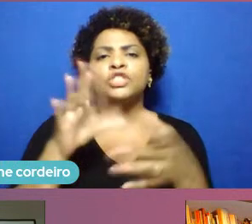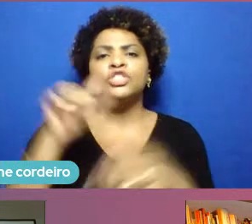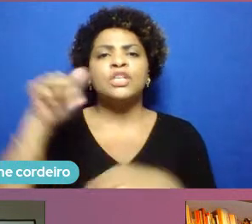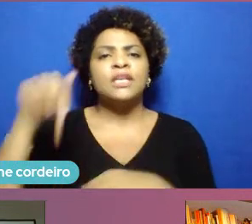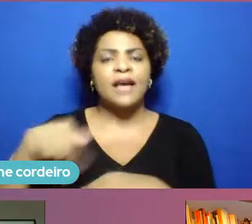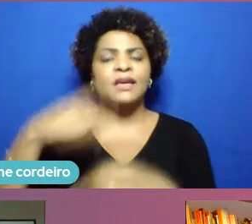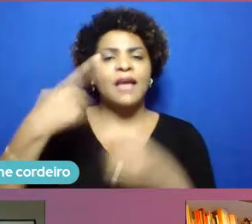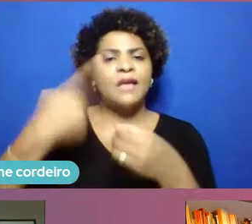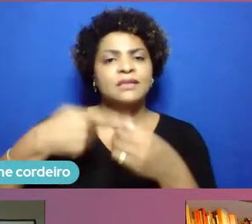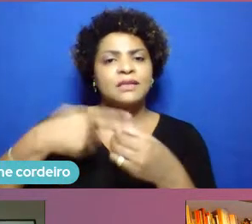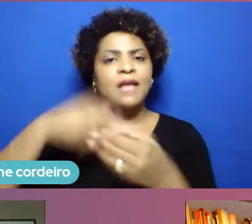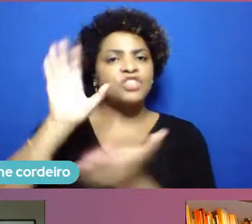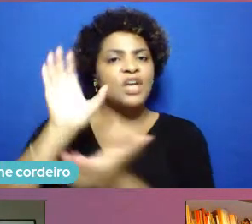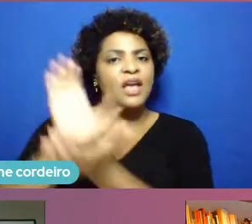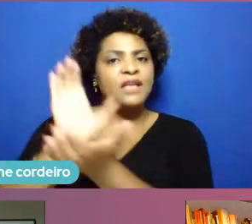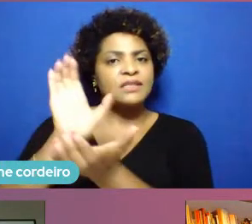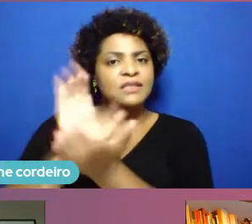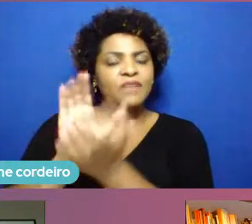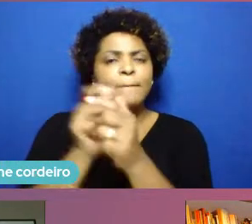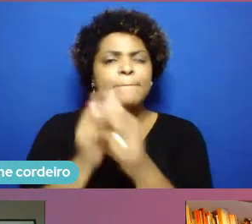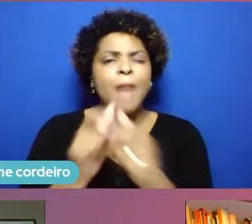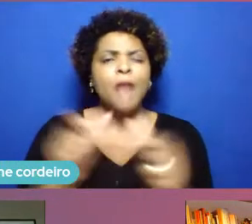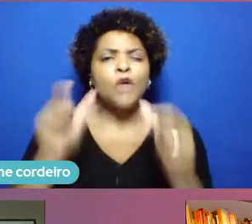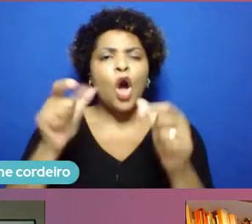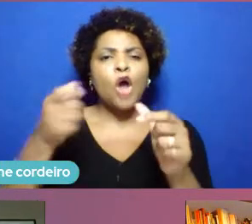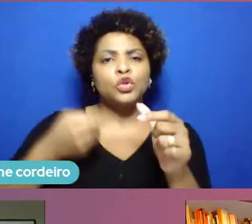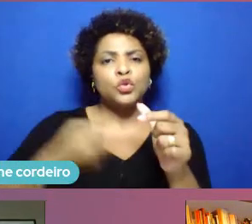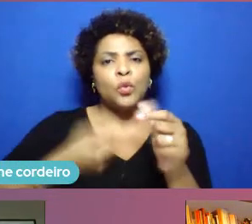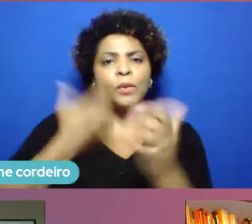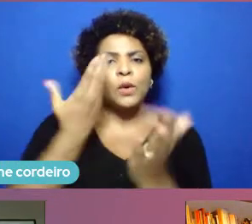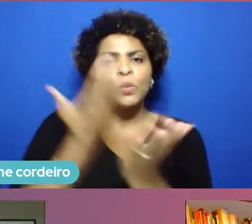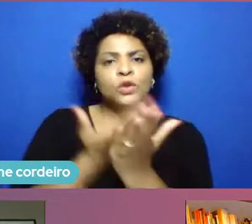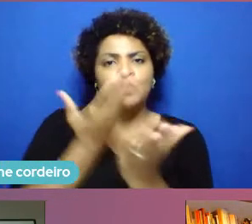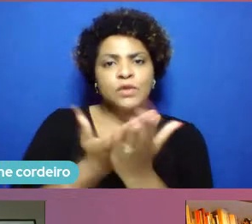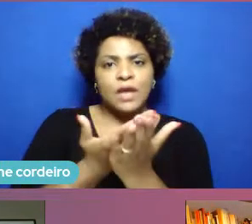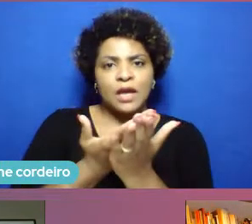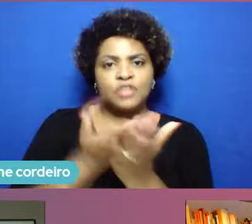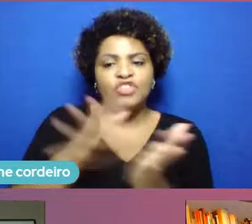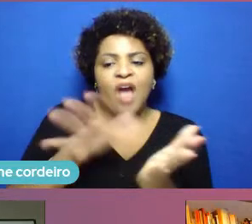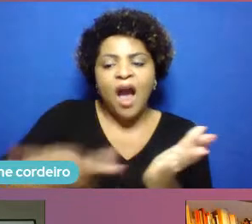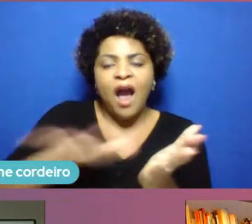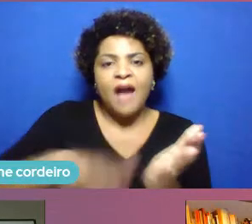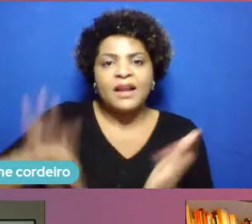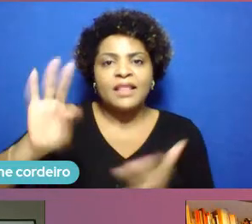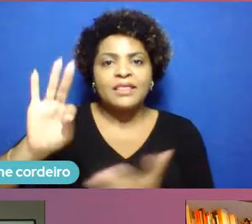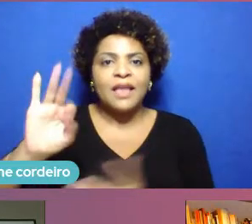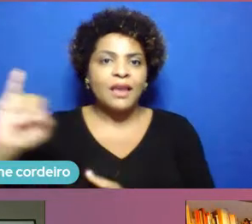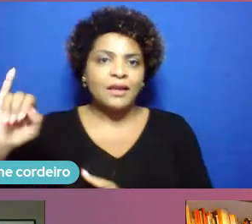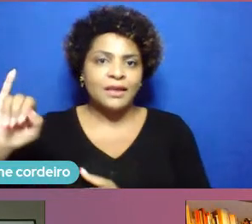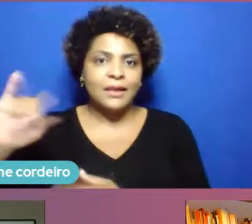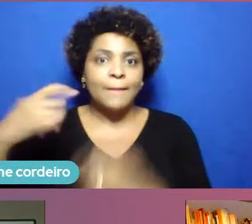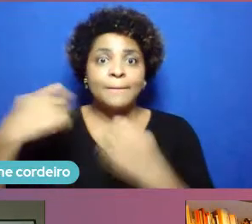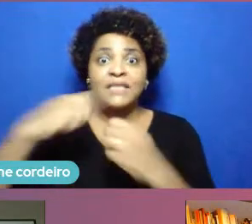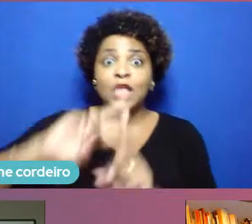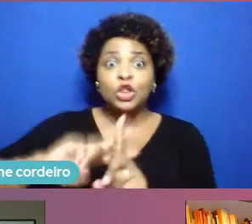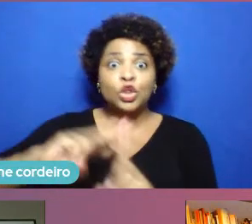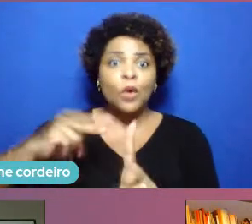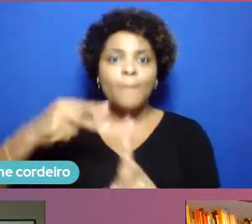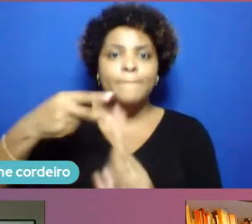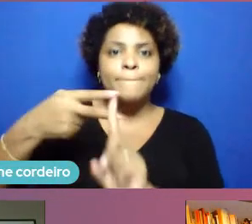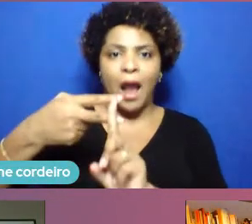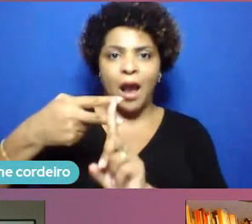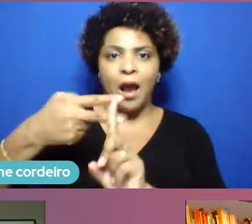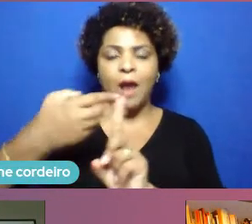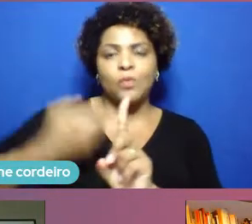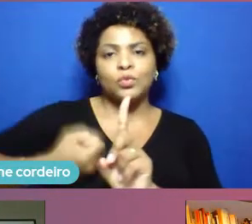per capita do Brasil, que a gente dobre o número de pessoas em formação nessa área por ano. Então, isso é um salto muito significativo,